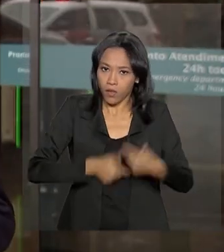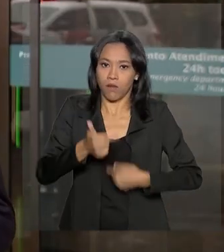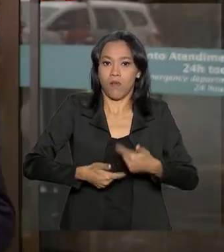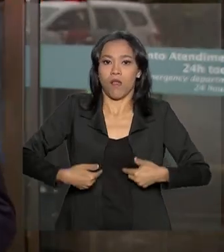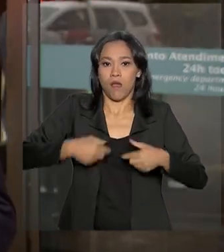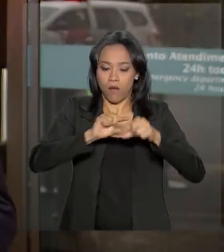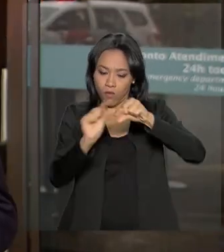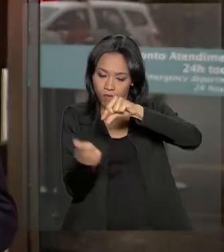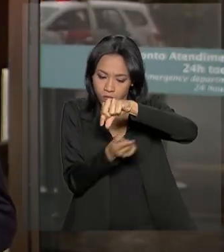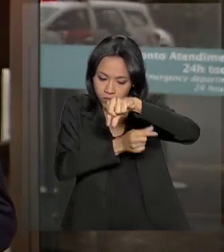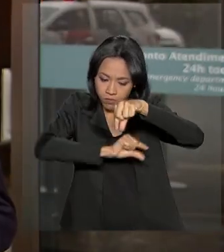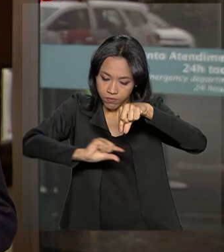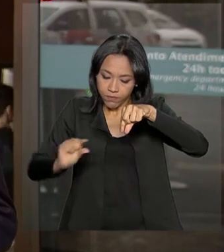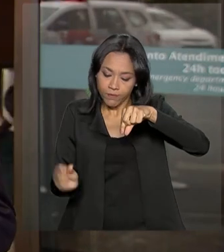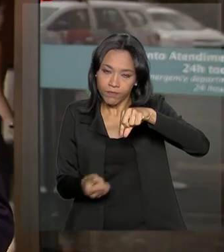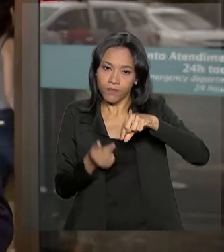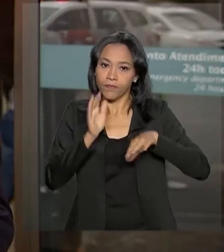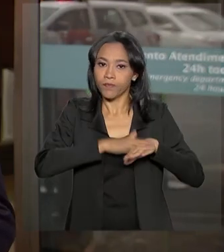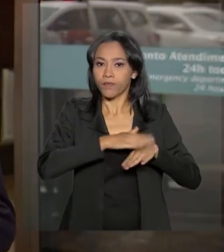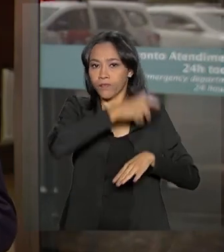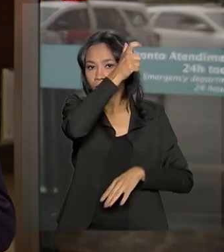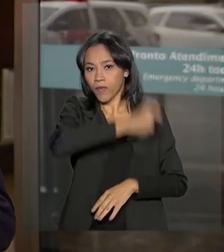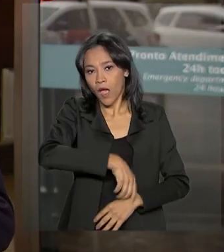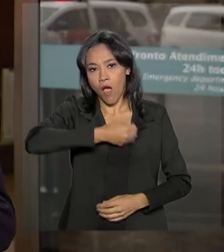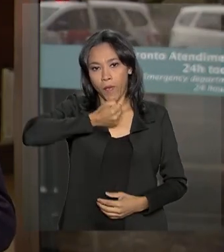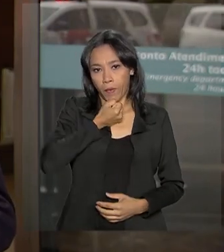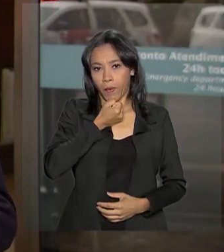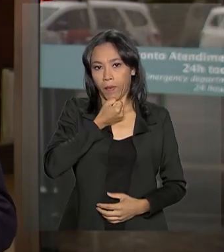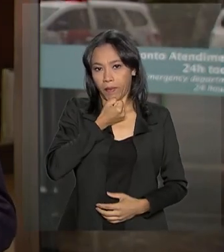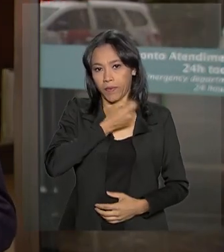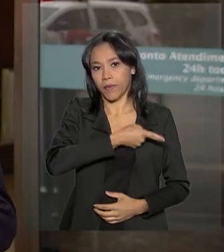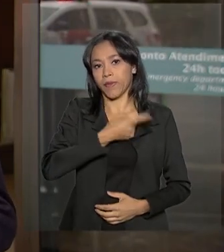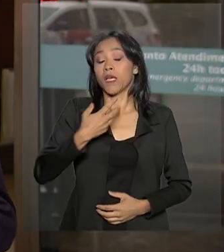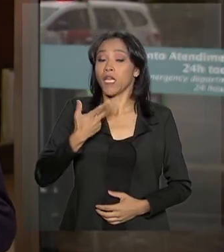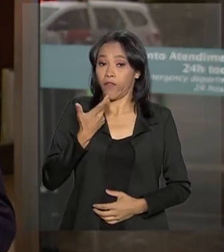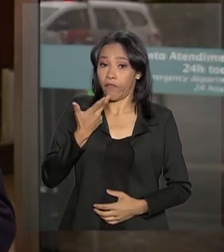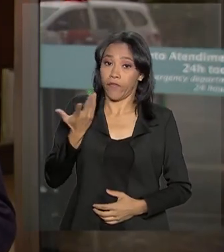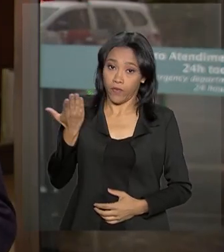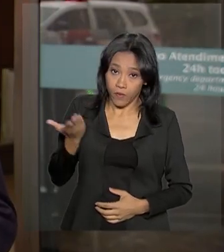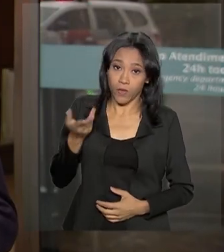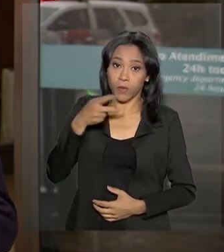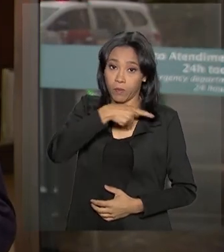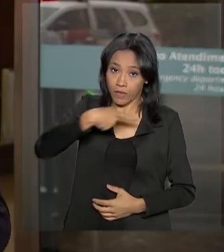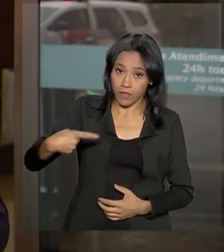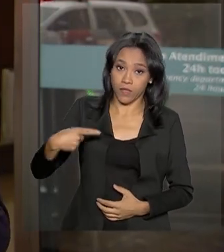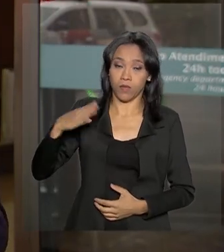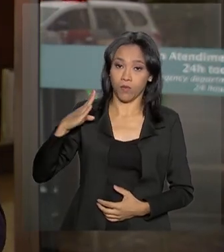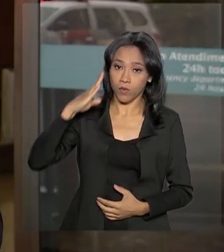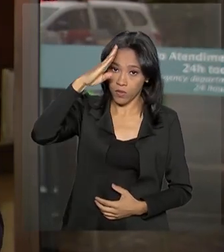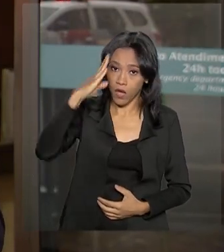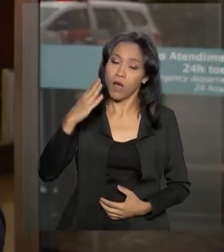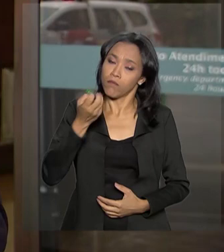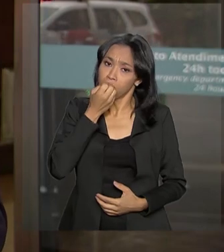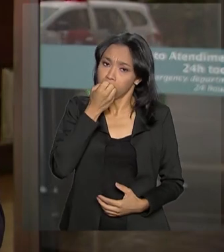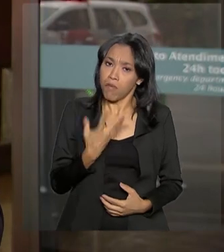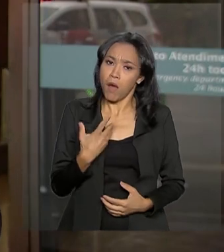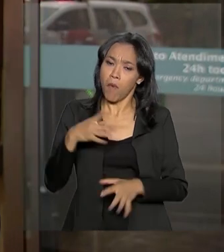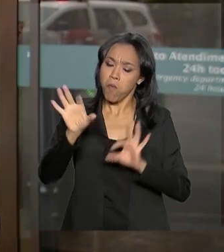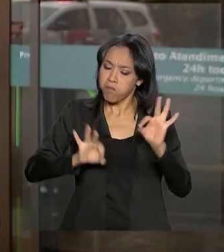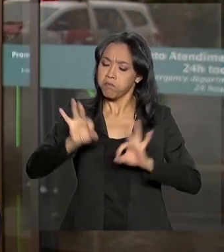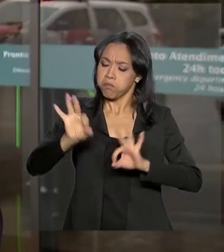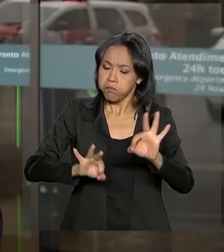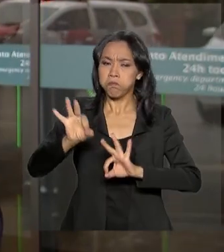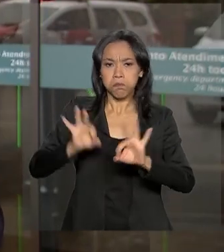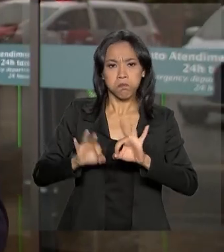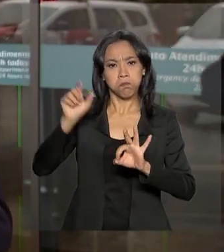-voz da presidência da República, Otávio Rego Barros, a evolução do presidente Jair Bolsonaro está dentro do esperado para uma